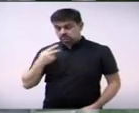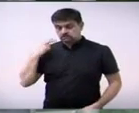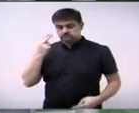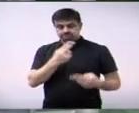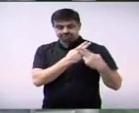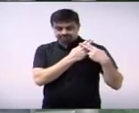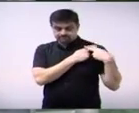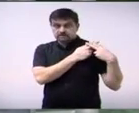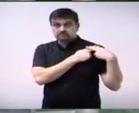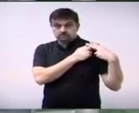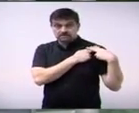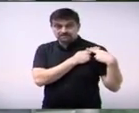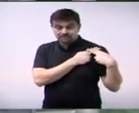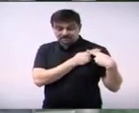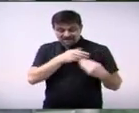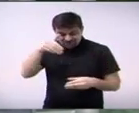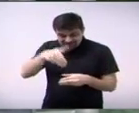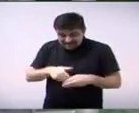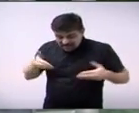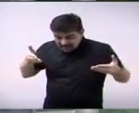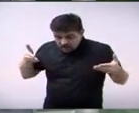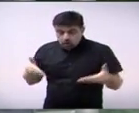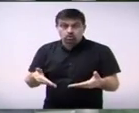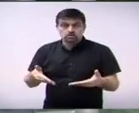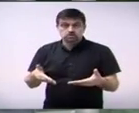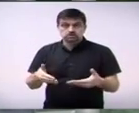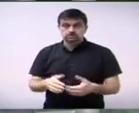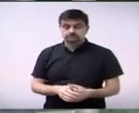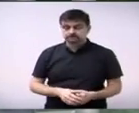de estar votando hoje eu